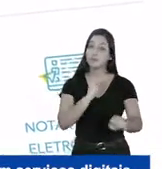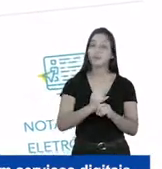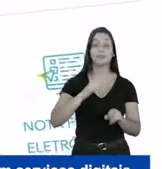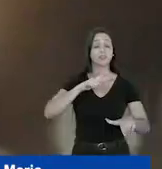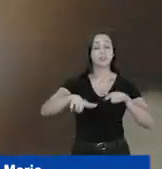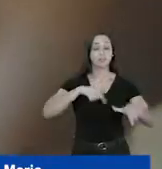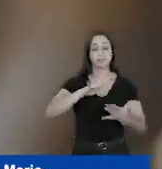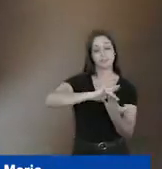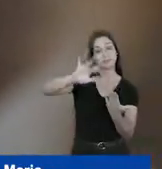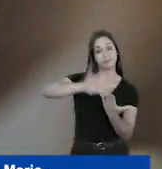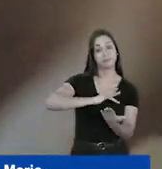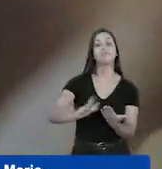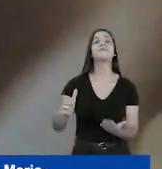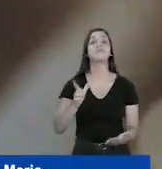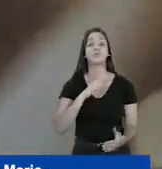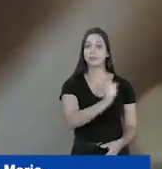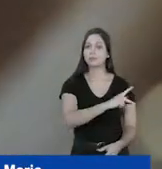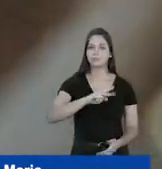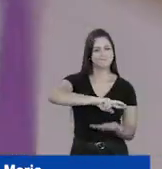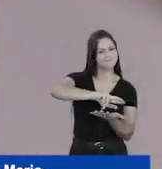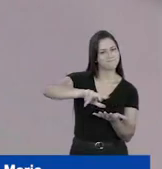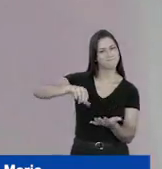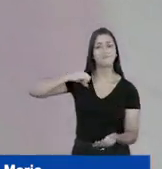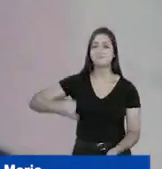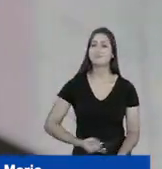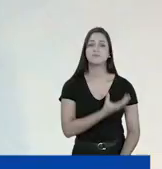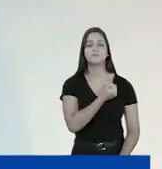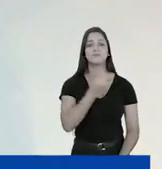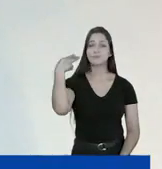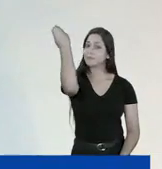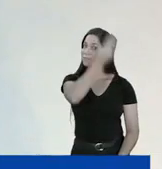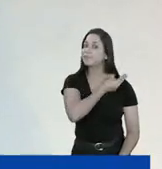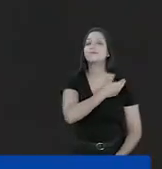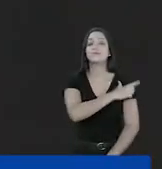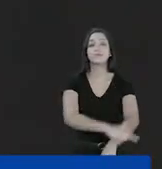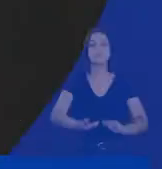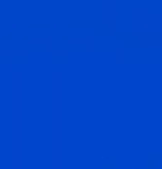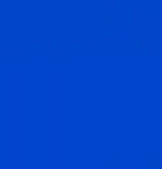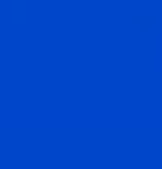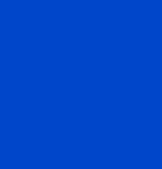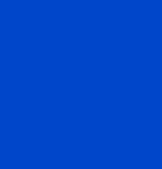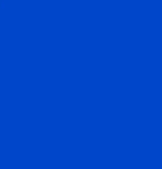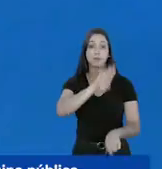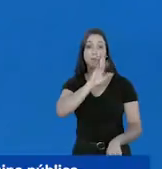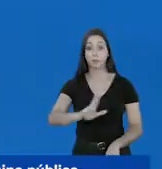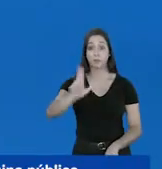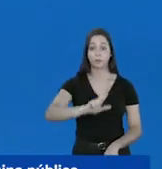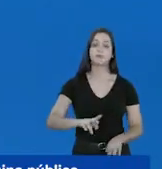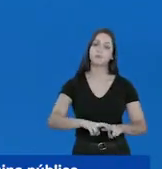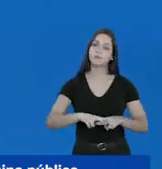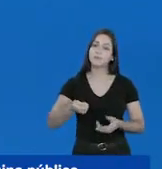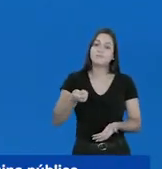digitais. Lançou diversos aplicativos de celular, como o Salve Maria, o Educa Ud e o Mãe Uberlândia. Por isso